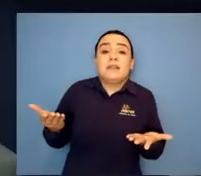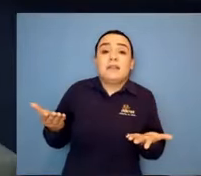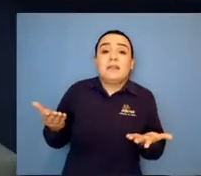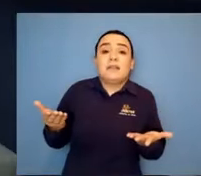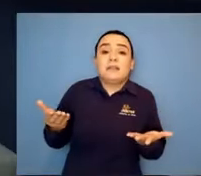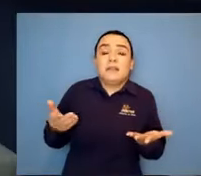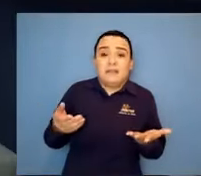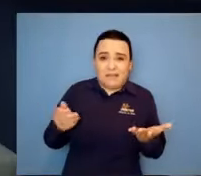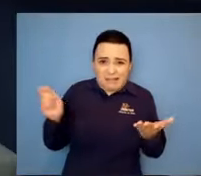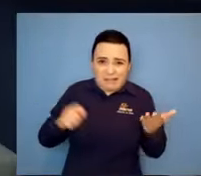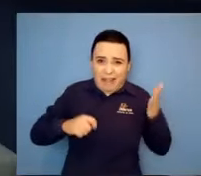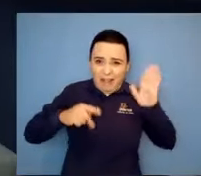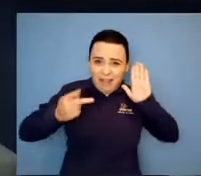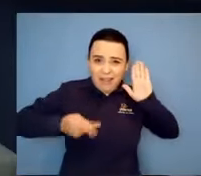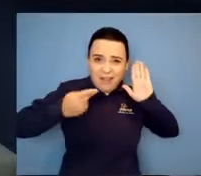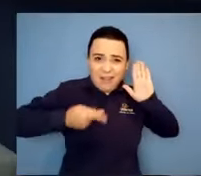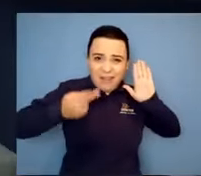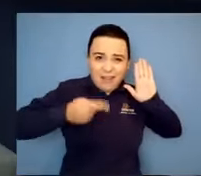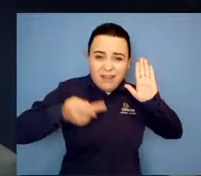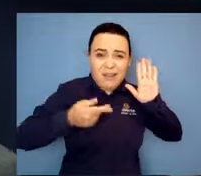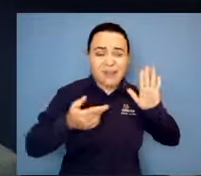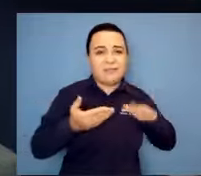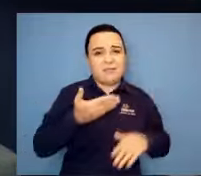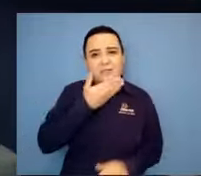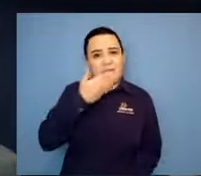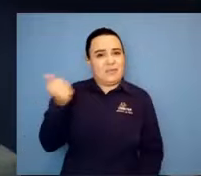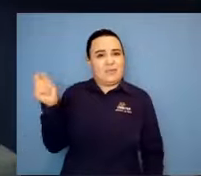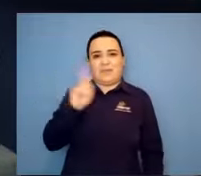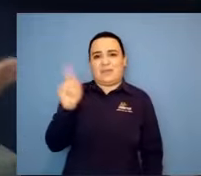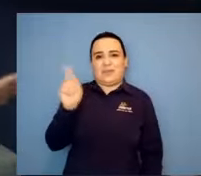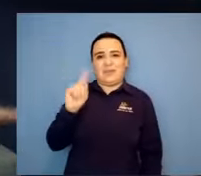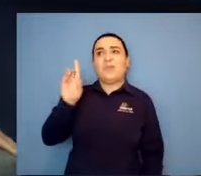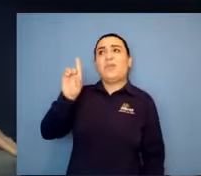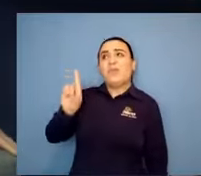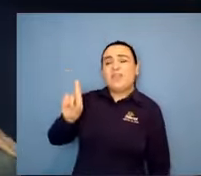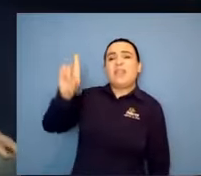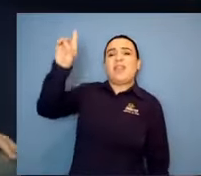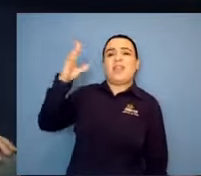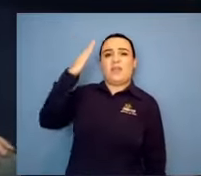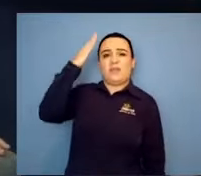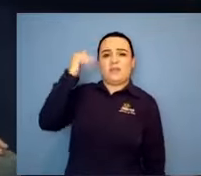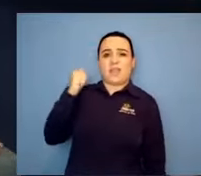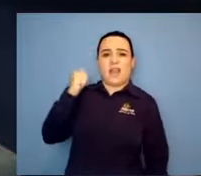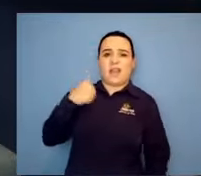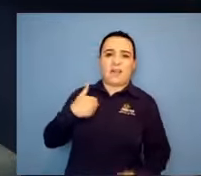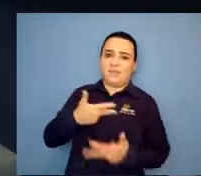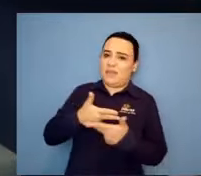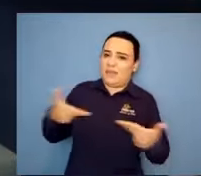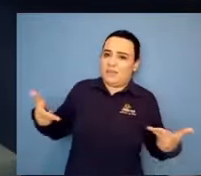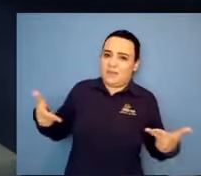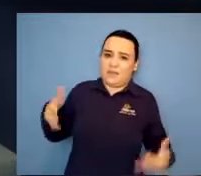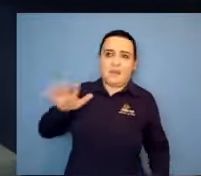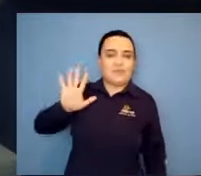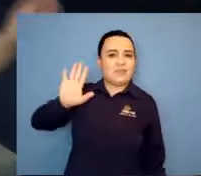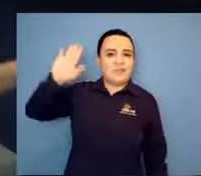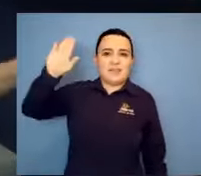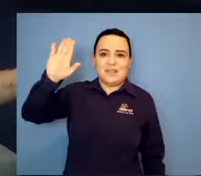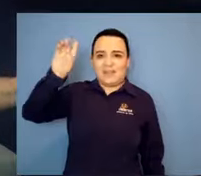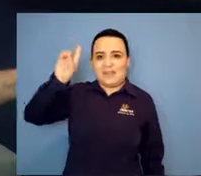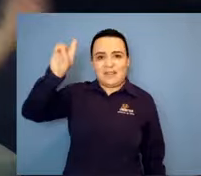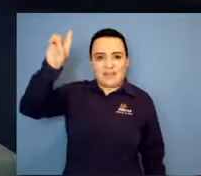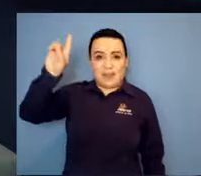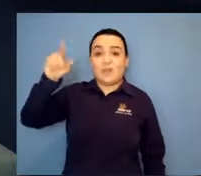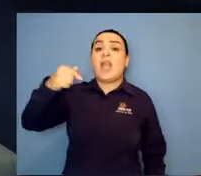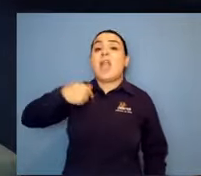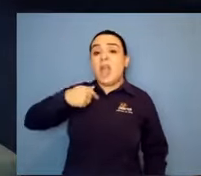principalmente a minha família, achou o quê? Ah, agora a Linda vai viver a vida dela. Agora a Linda vai voltar a ser assistente